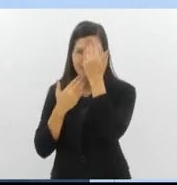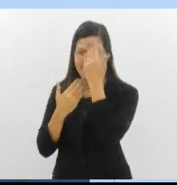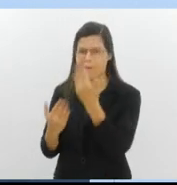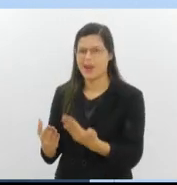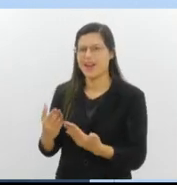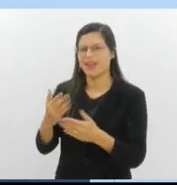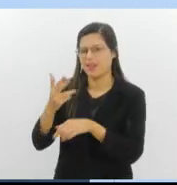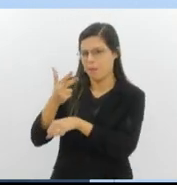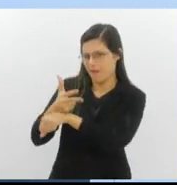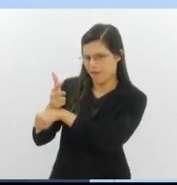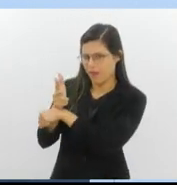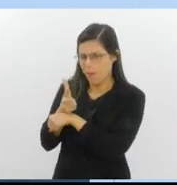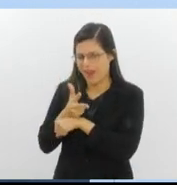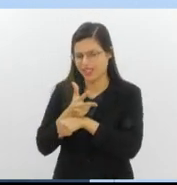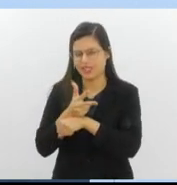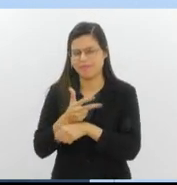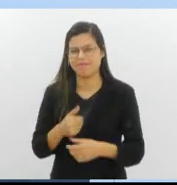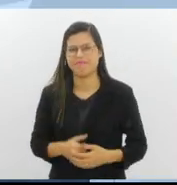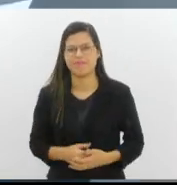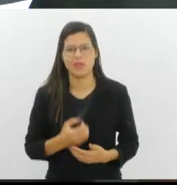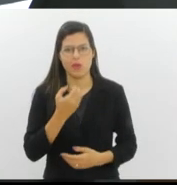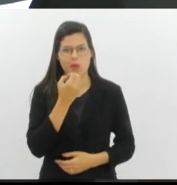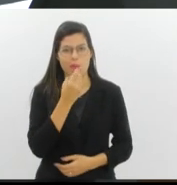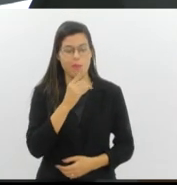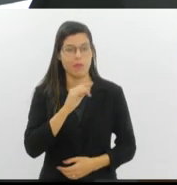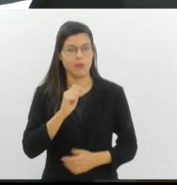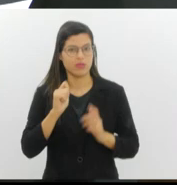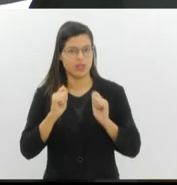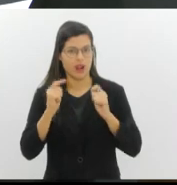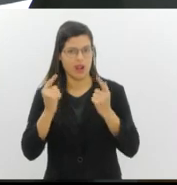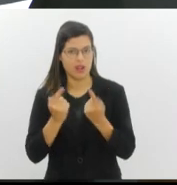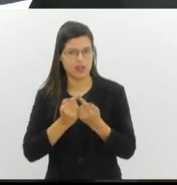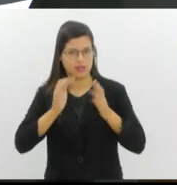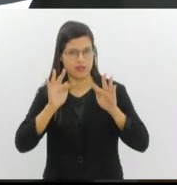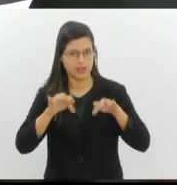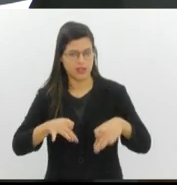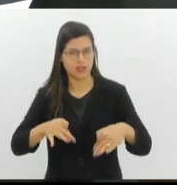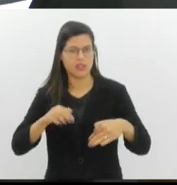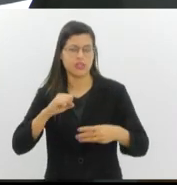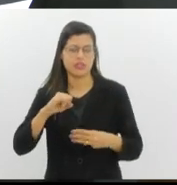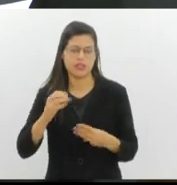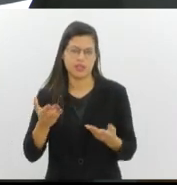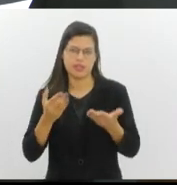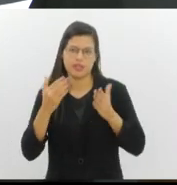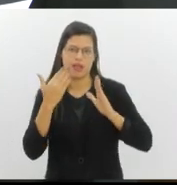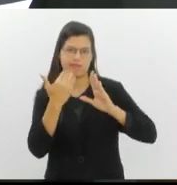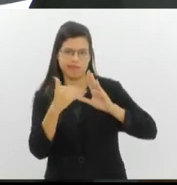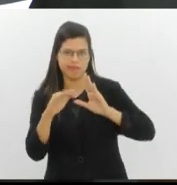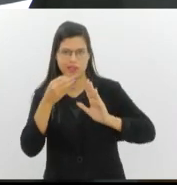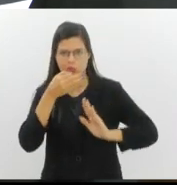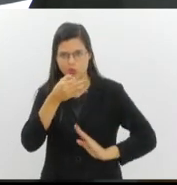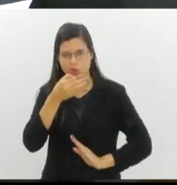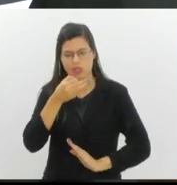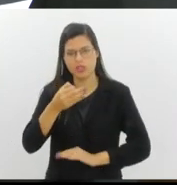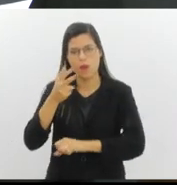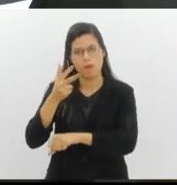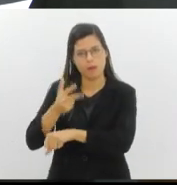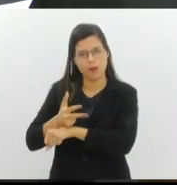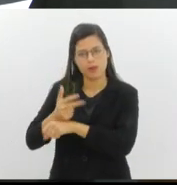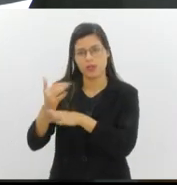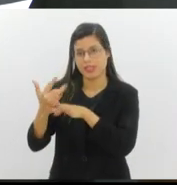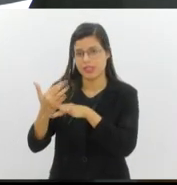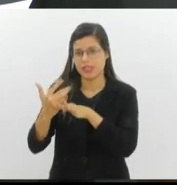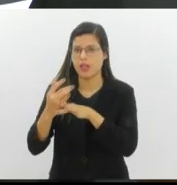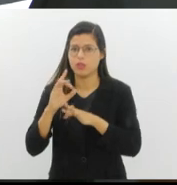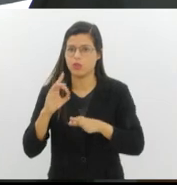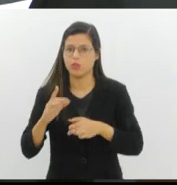pelas suas imagens. O Bom Dia Alerj termina aqui, se você quiser enviar sugestões ou vídeos aí da sua cidade, é só acessar nosso